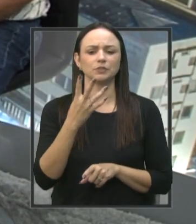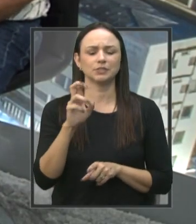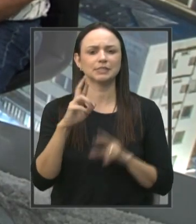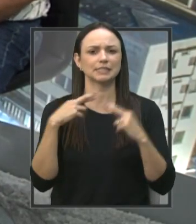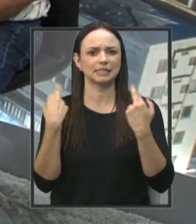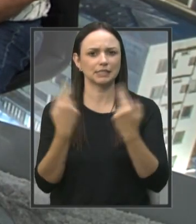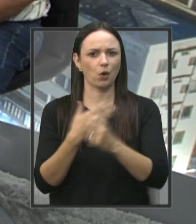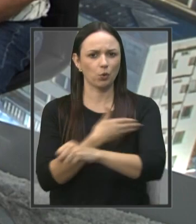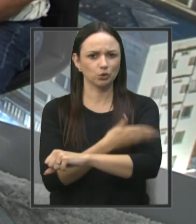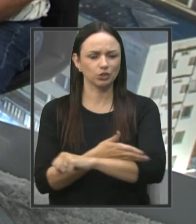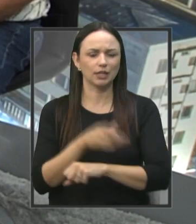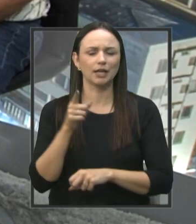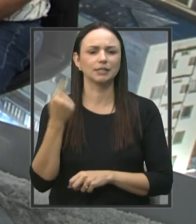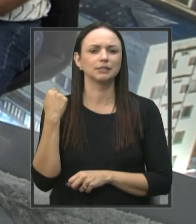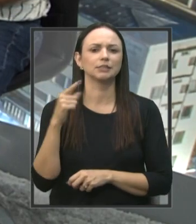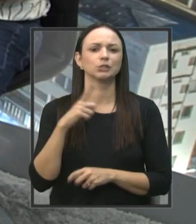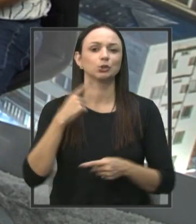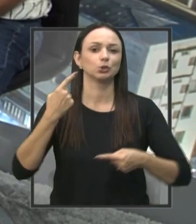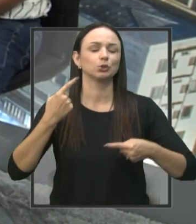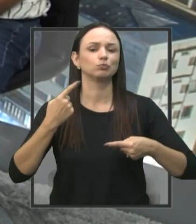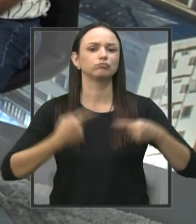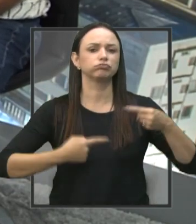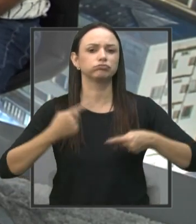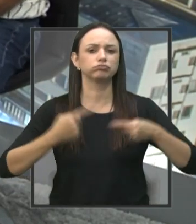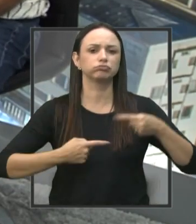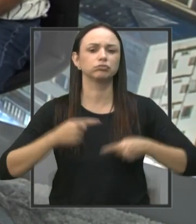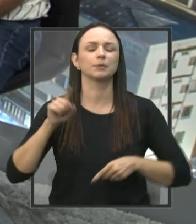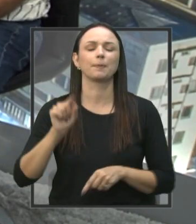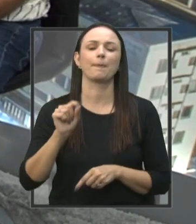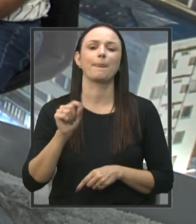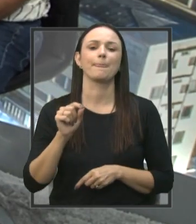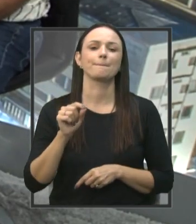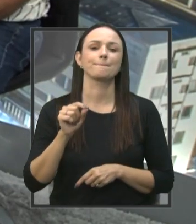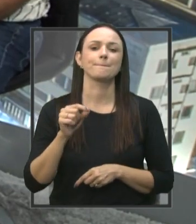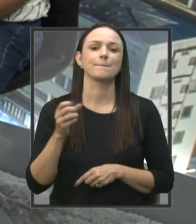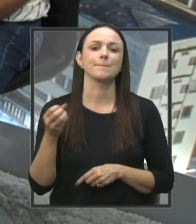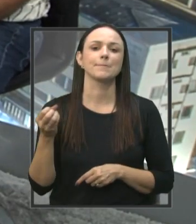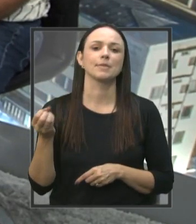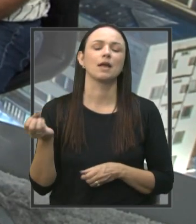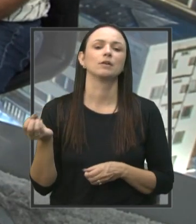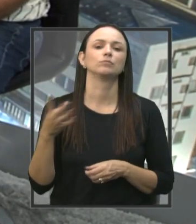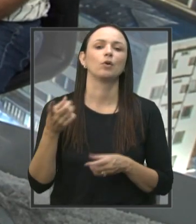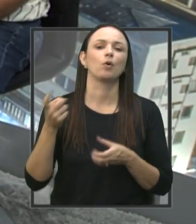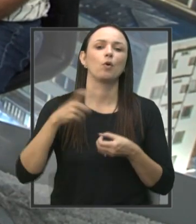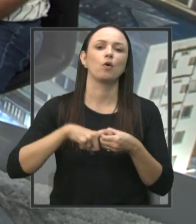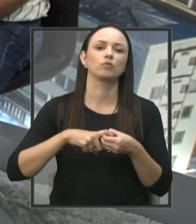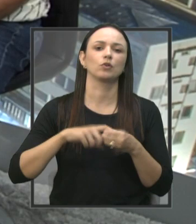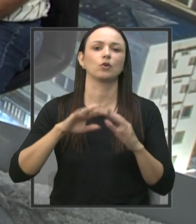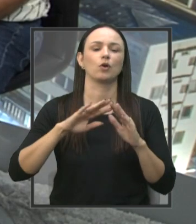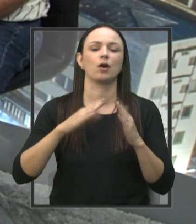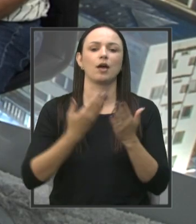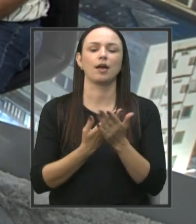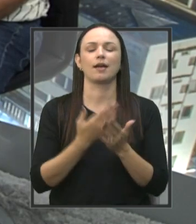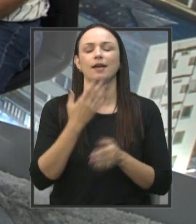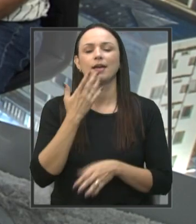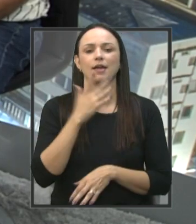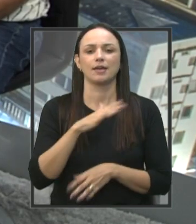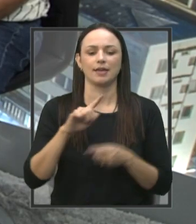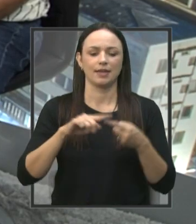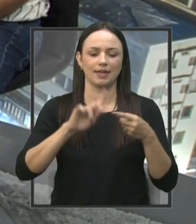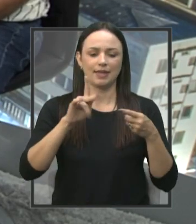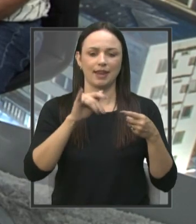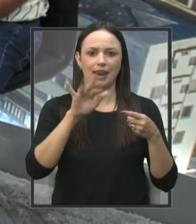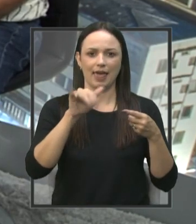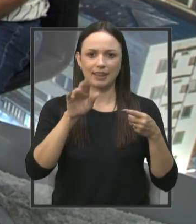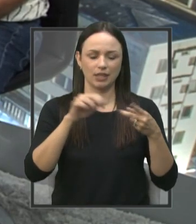sessão ordinária uma discussão com relação à renovação do convênio de duas creches aqui da cidade, Larinho